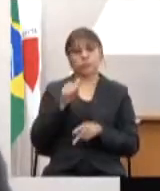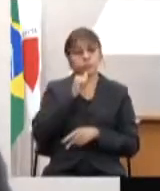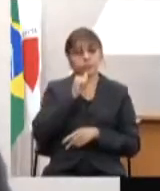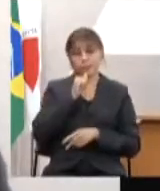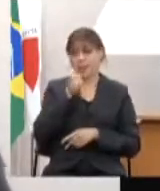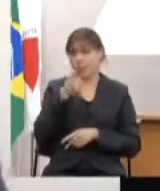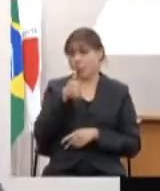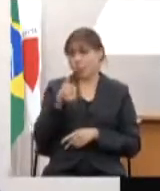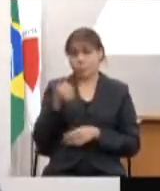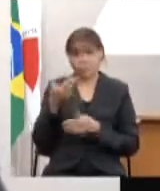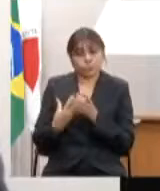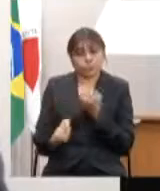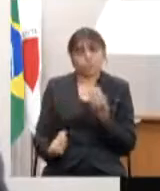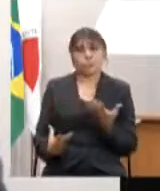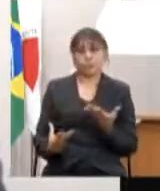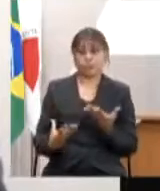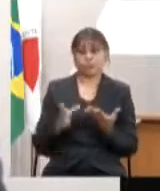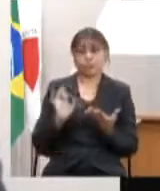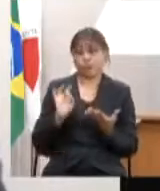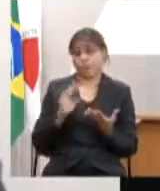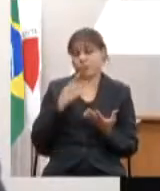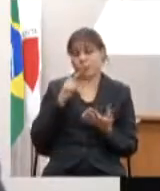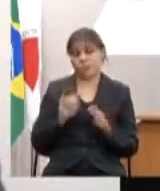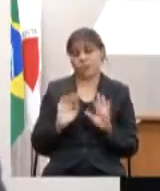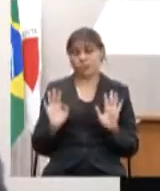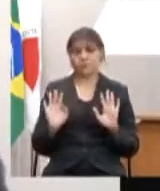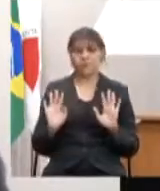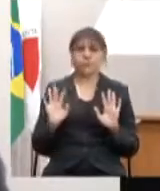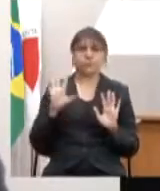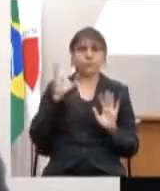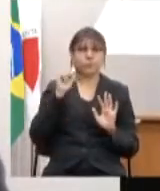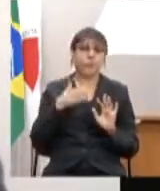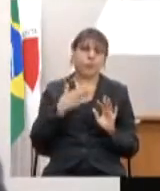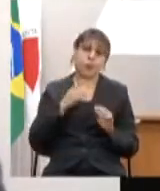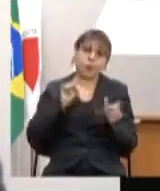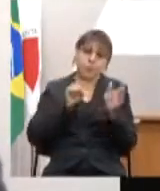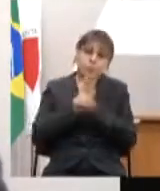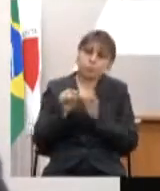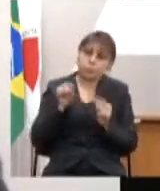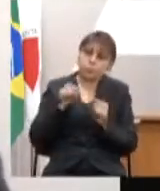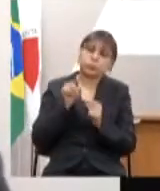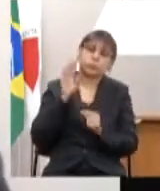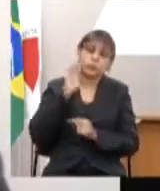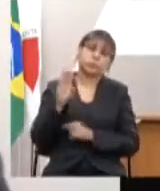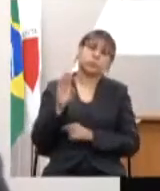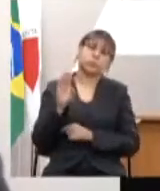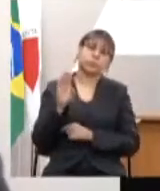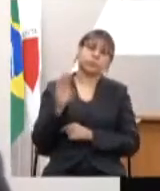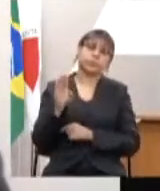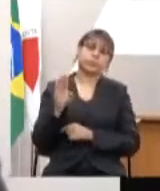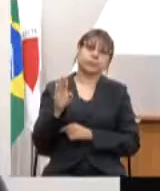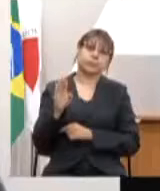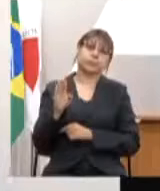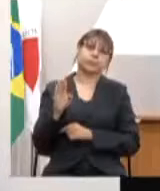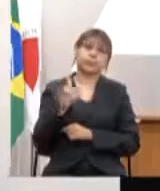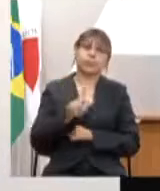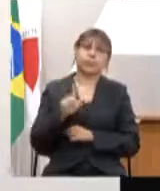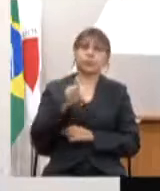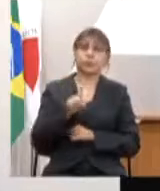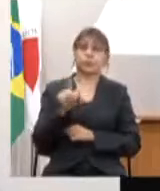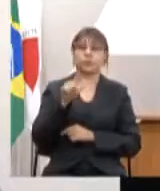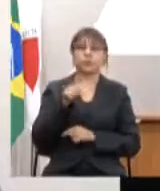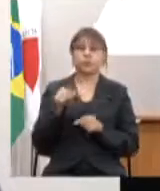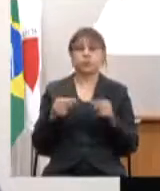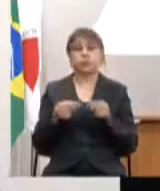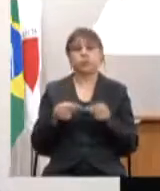encontradas mas são essas observações e acredito foi a minha pergunta objetiva evidentemente que esses assuntos